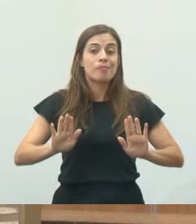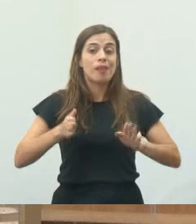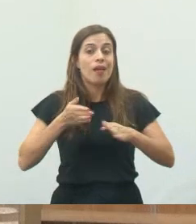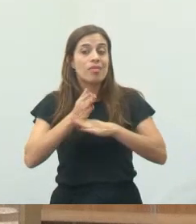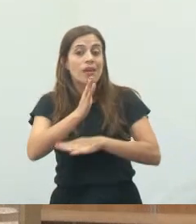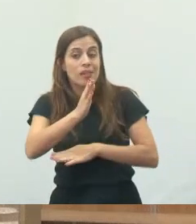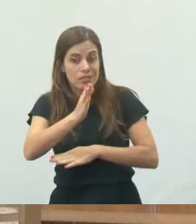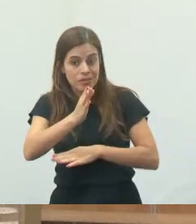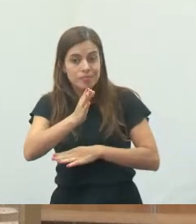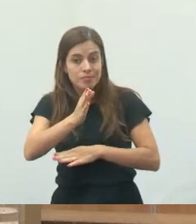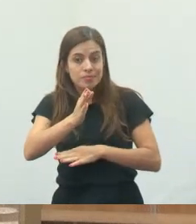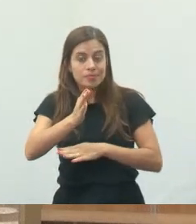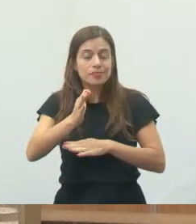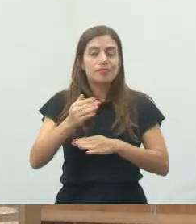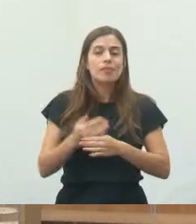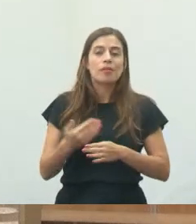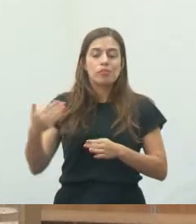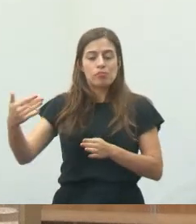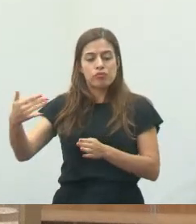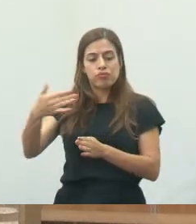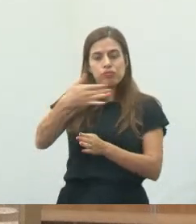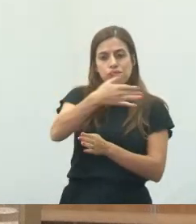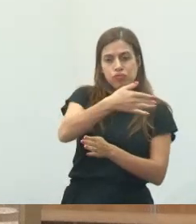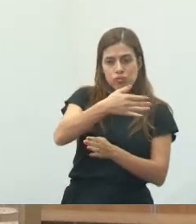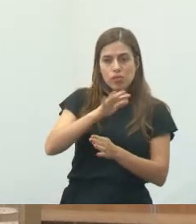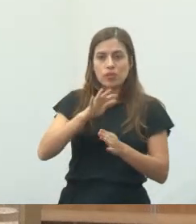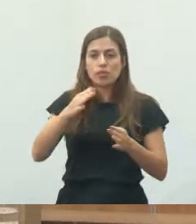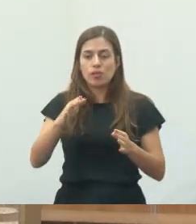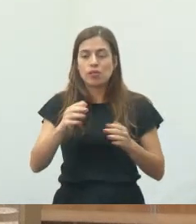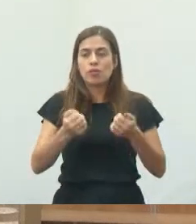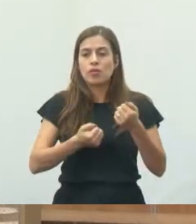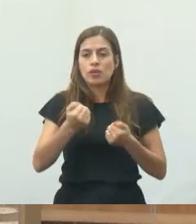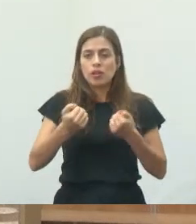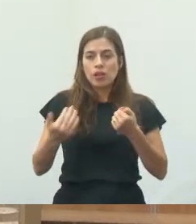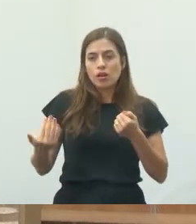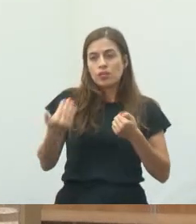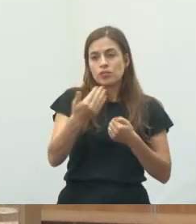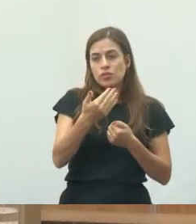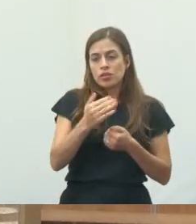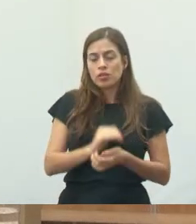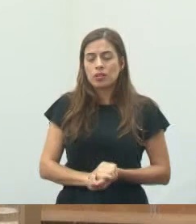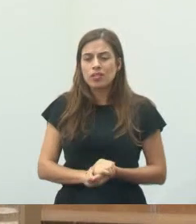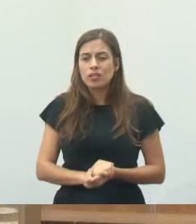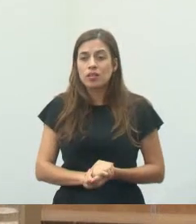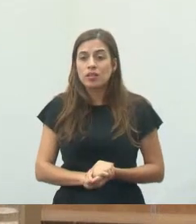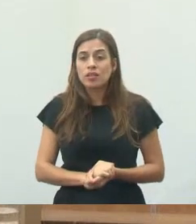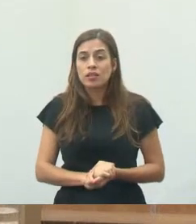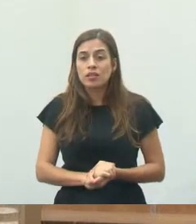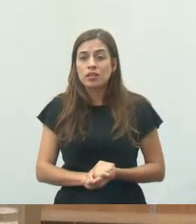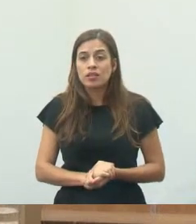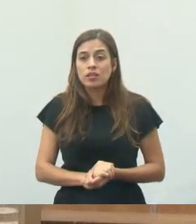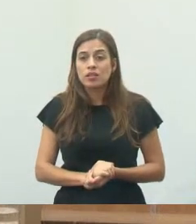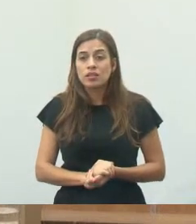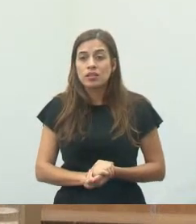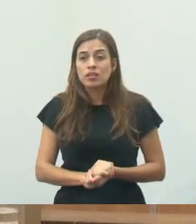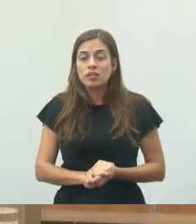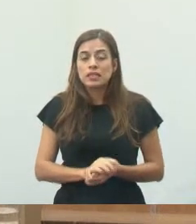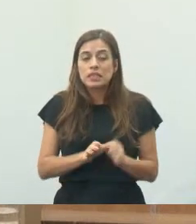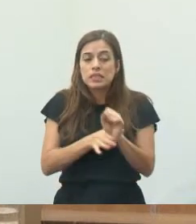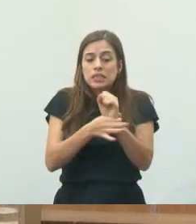acesso para outra via, os carros que vêm ali da Getúlio Vargas, e aquilo gera uma